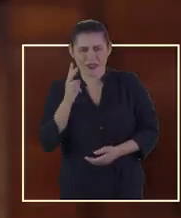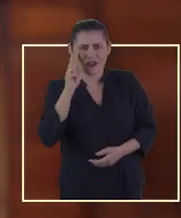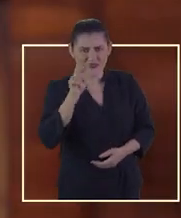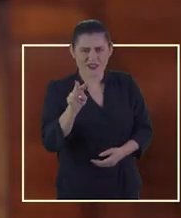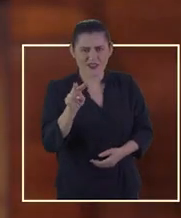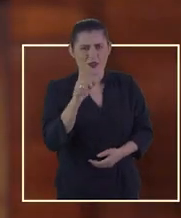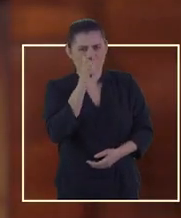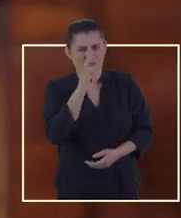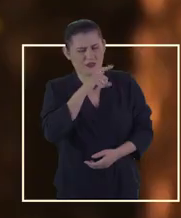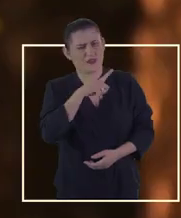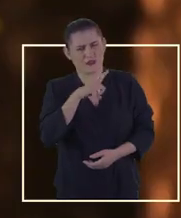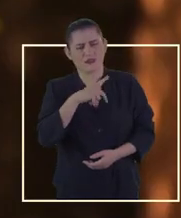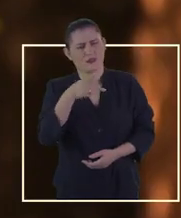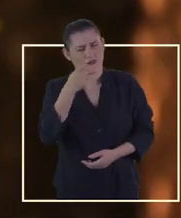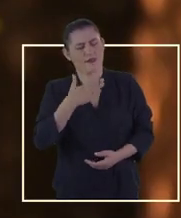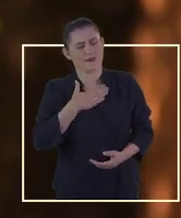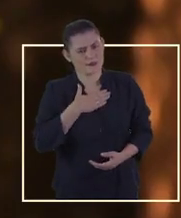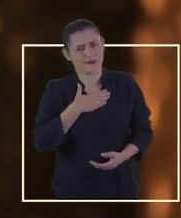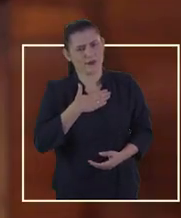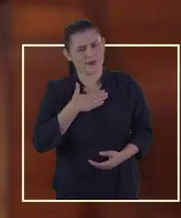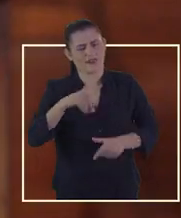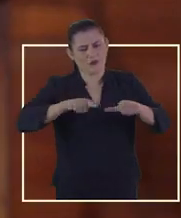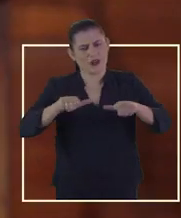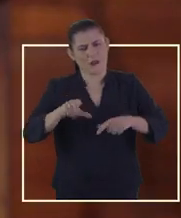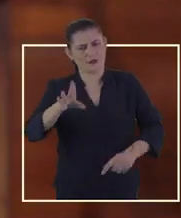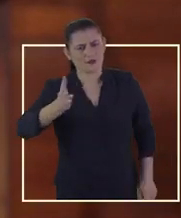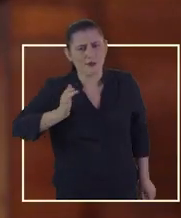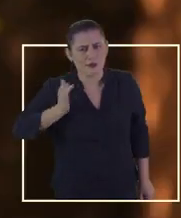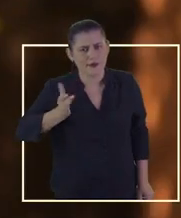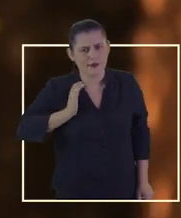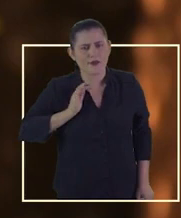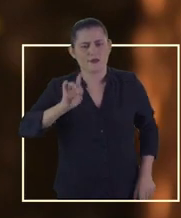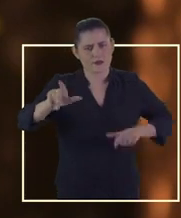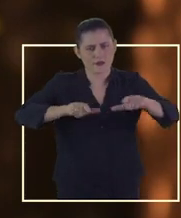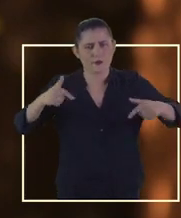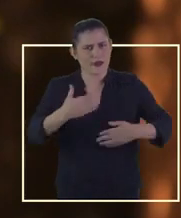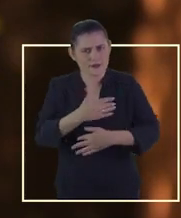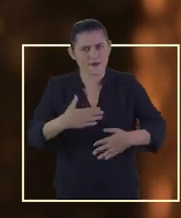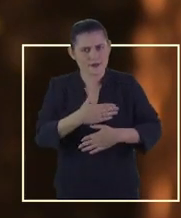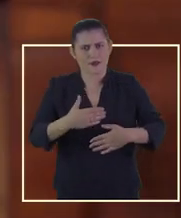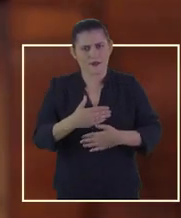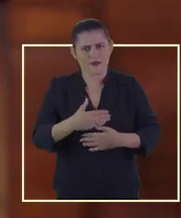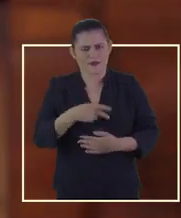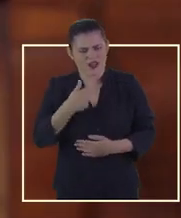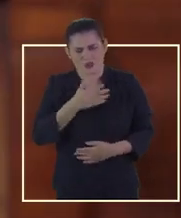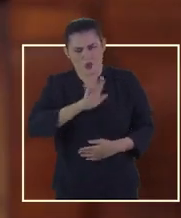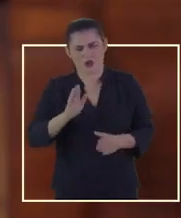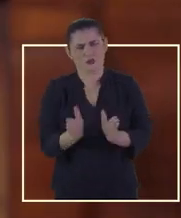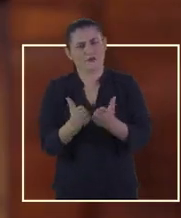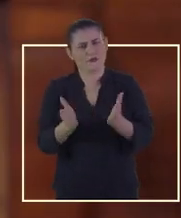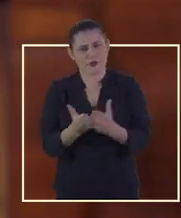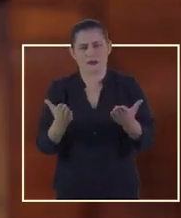Quer ver uma desconstrução que tem sido feita a meu respeito? Eu trabalho só para a elite, a prefeitura só trabalha no centro, e digo que eu não